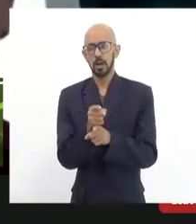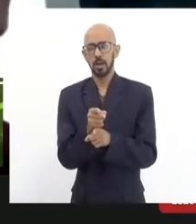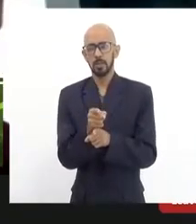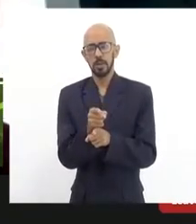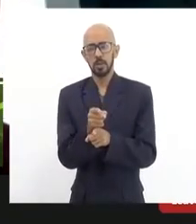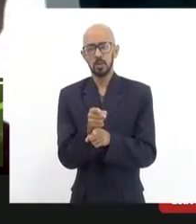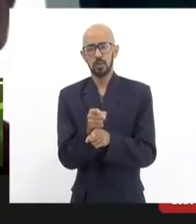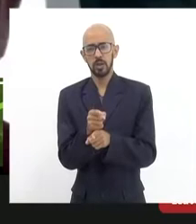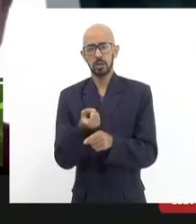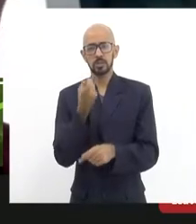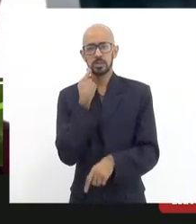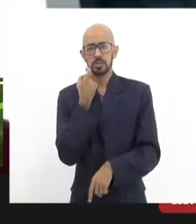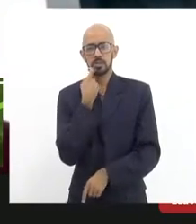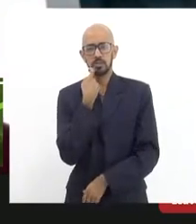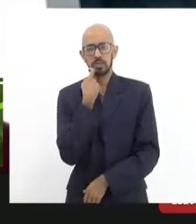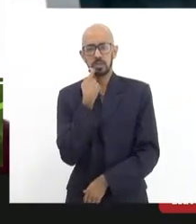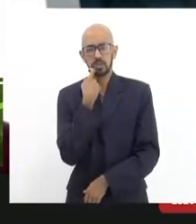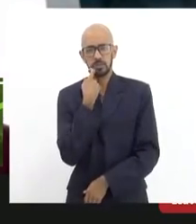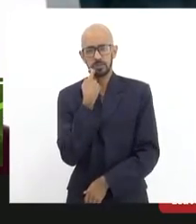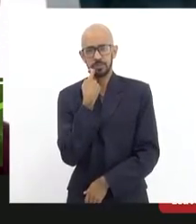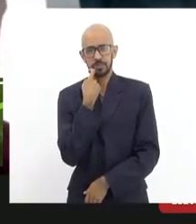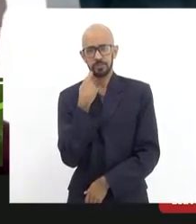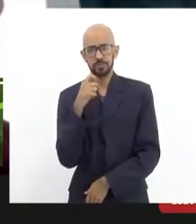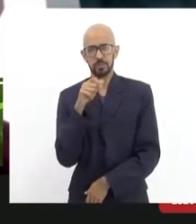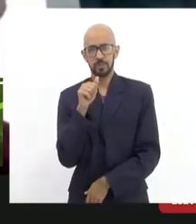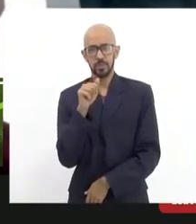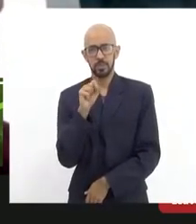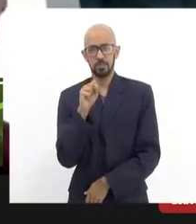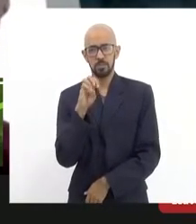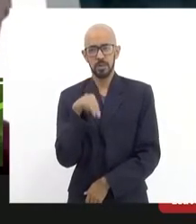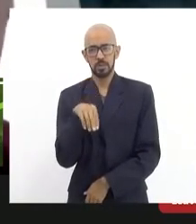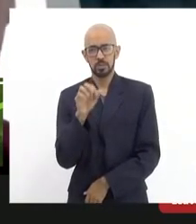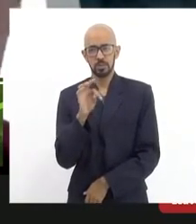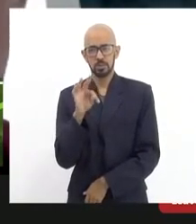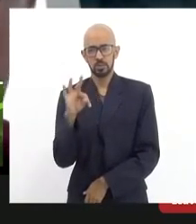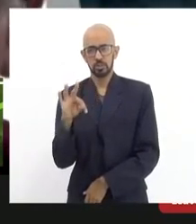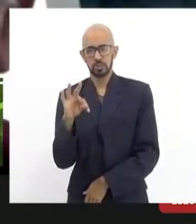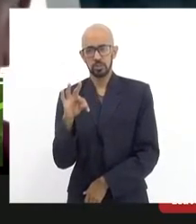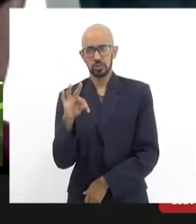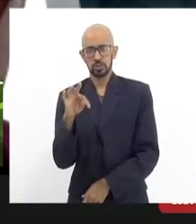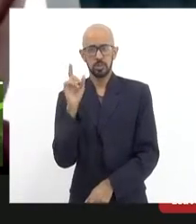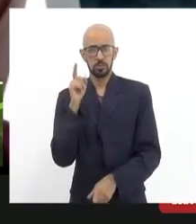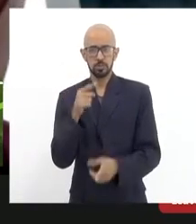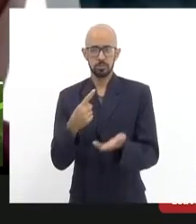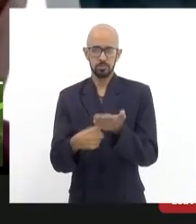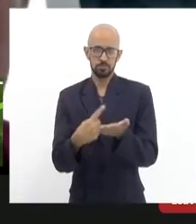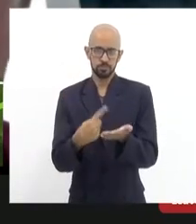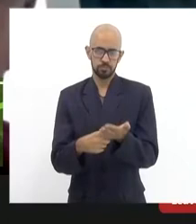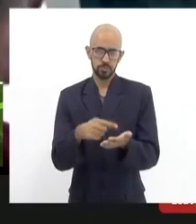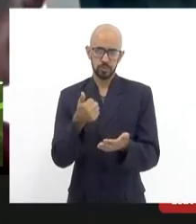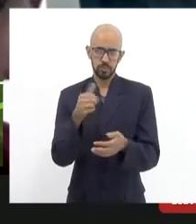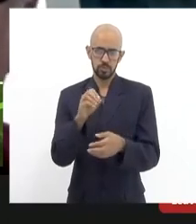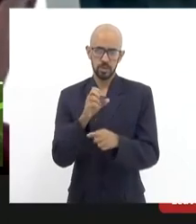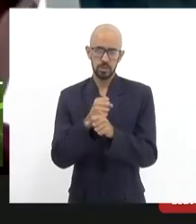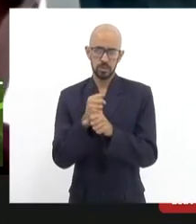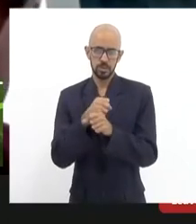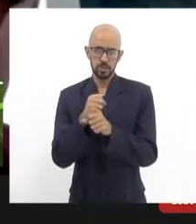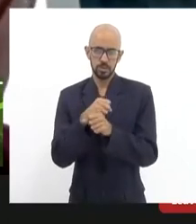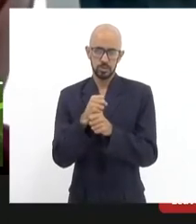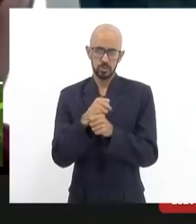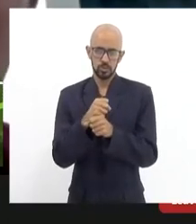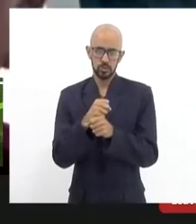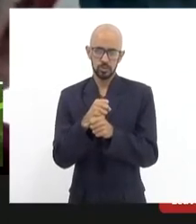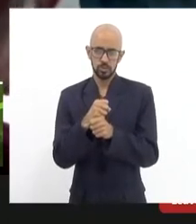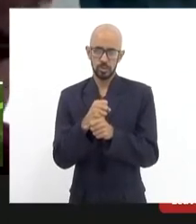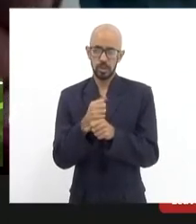a Amaste está organizando uma série de eventos para lembrar dos 10 anos daquela tragédia Nelson Vive